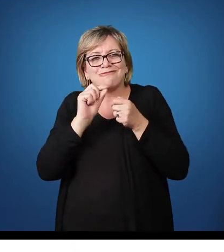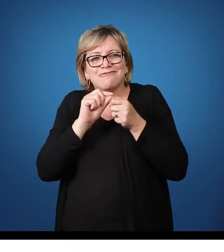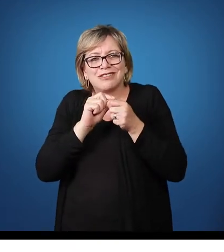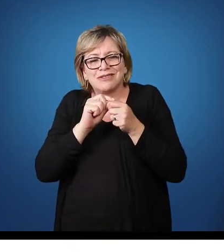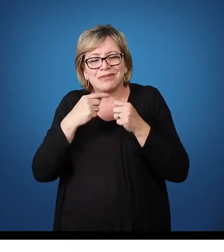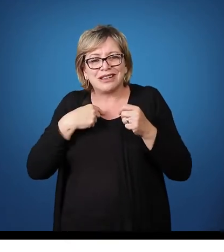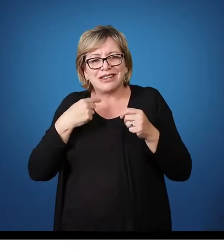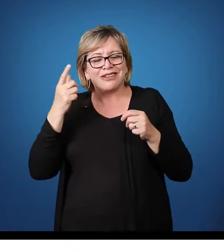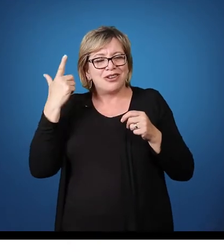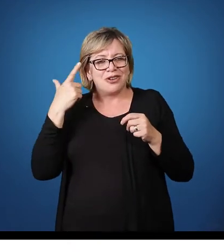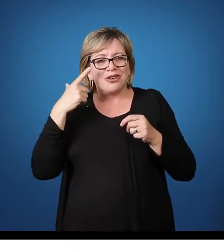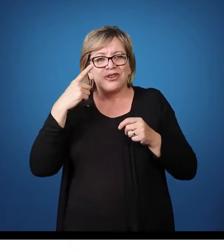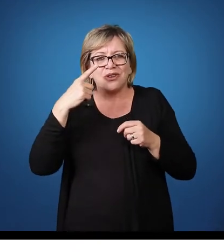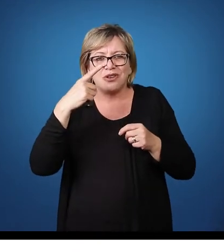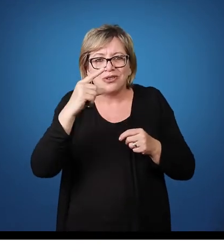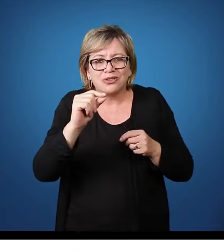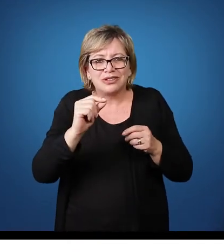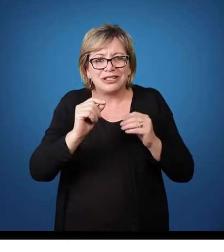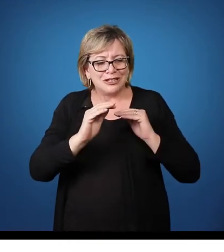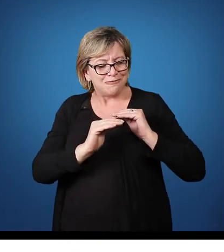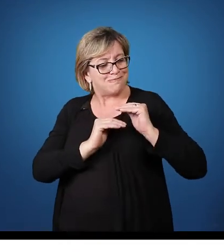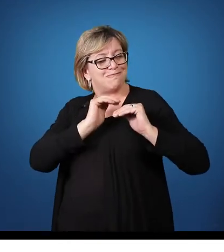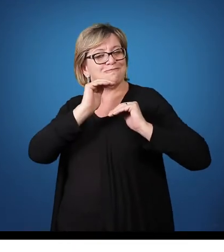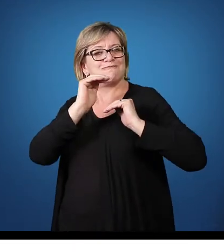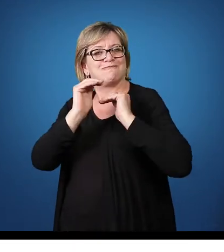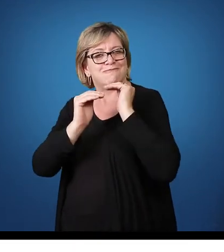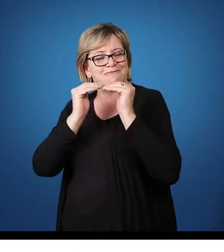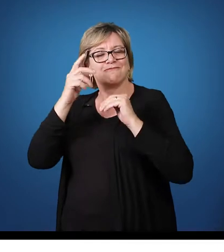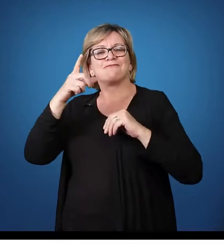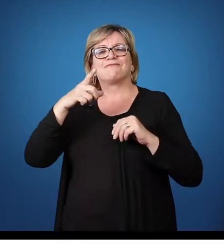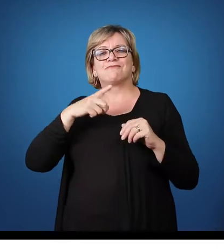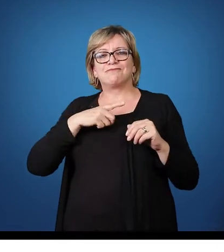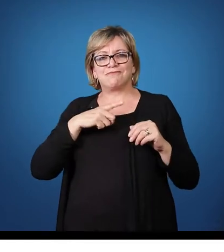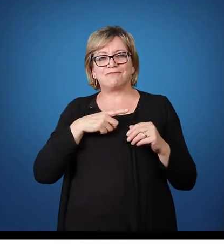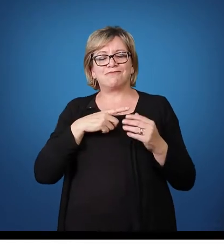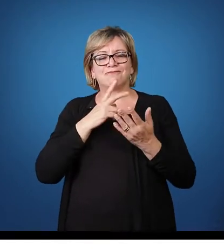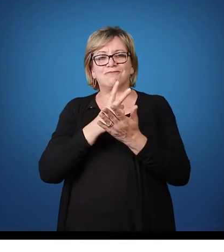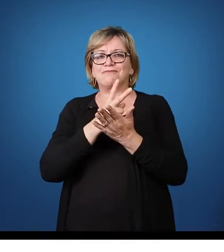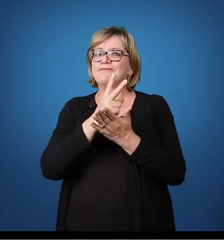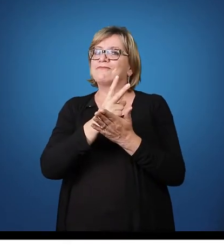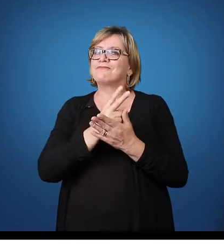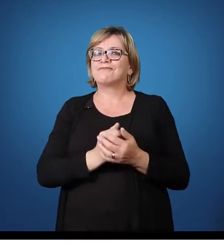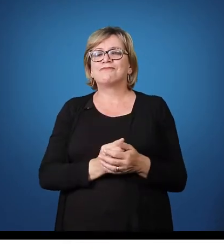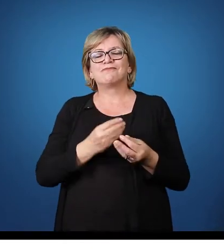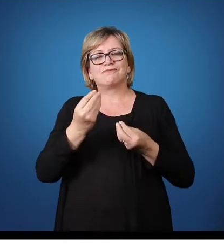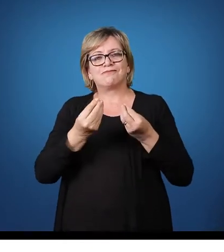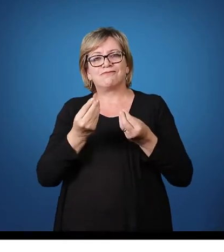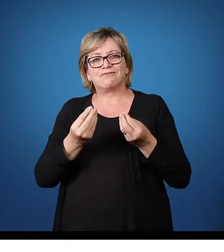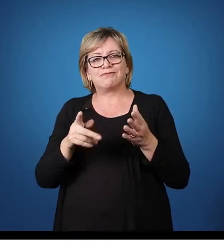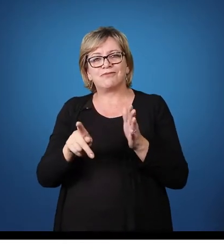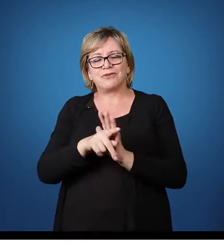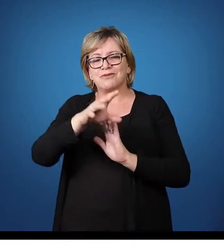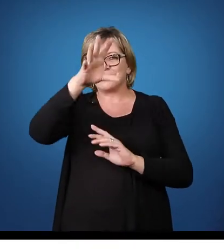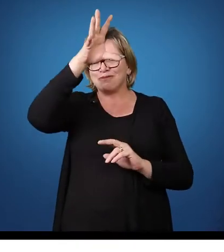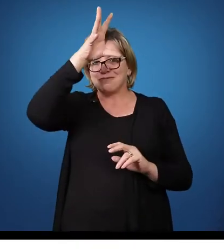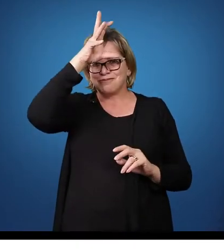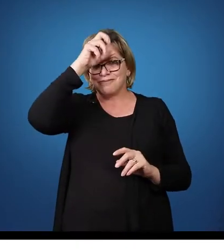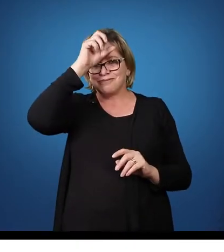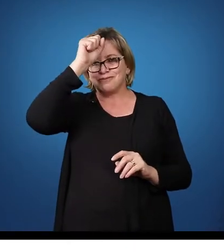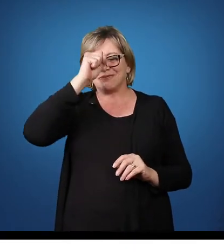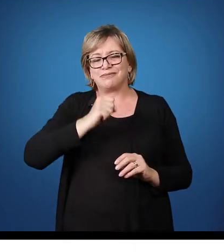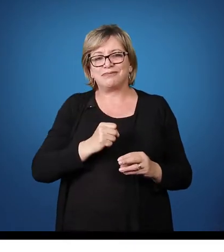visão do aluno, fazer com que ele prossiga na sua, né, no seu crescimento, no seu desenvolvimento da aprendizagem.